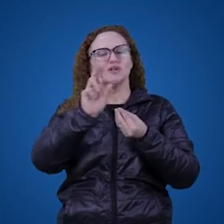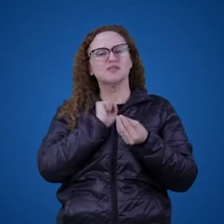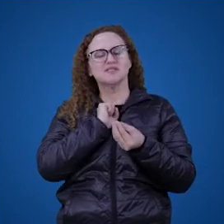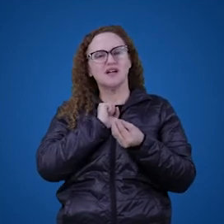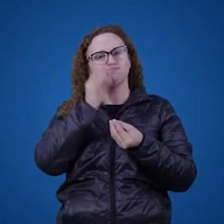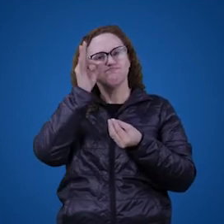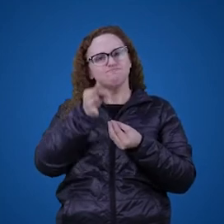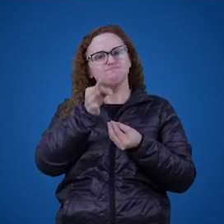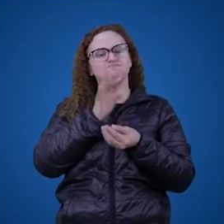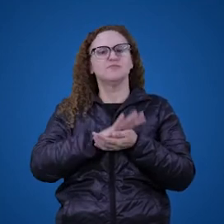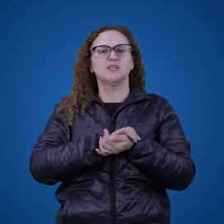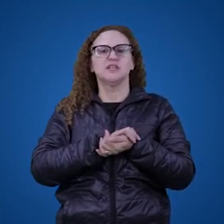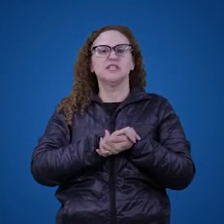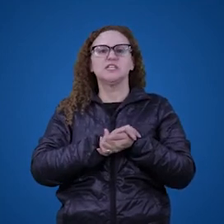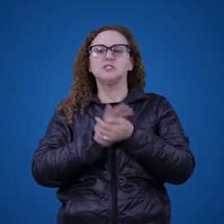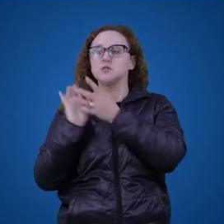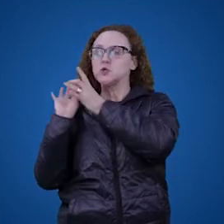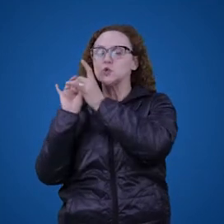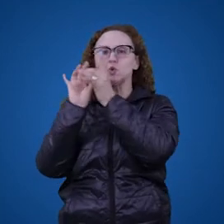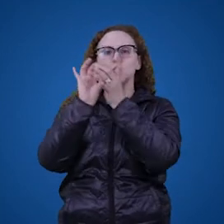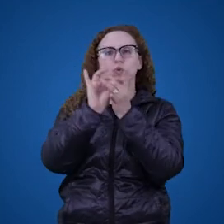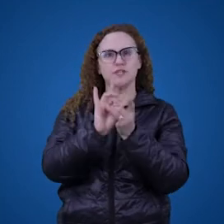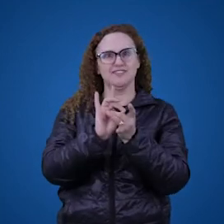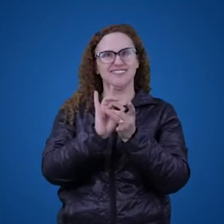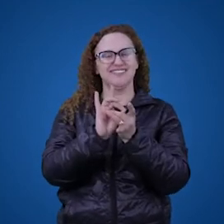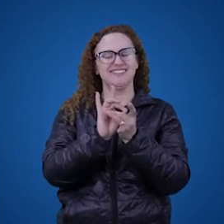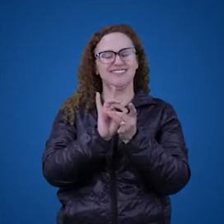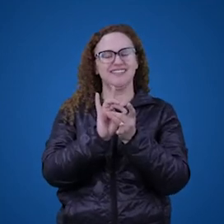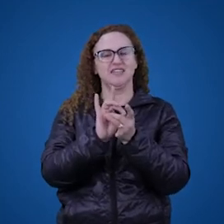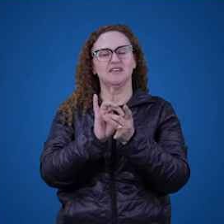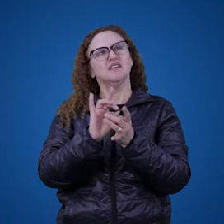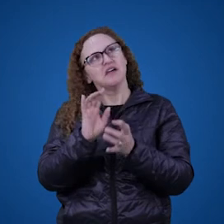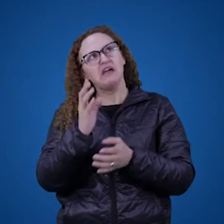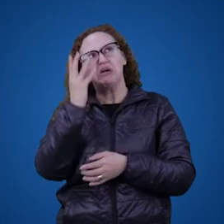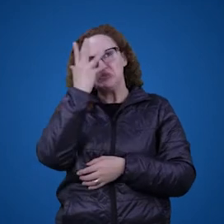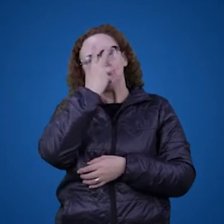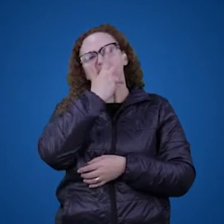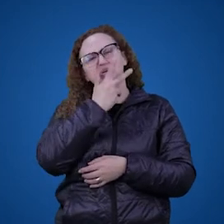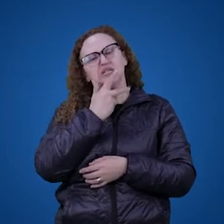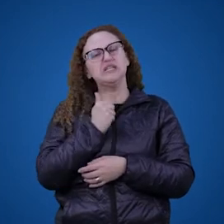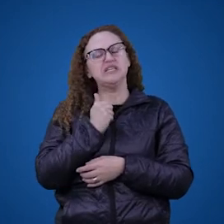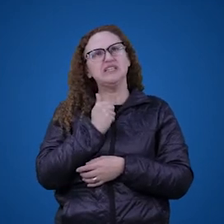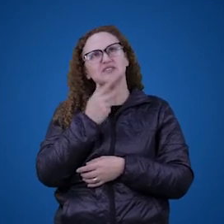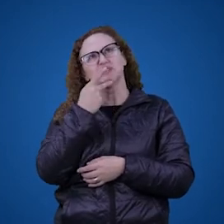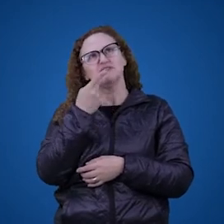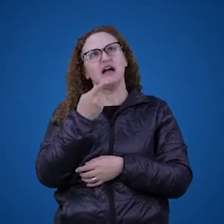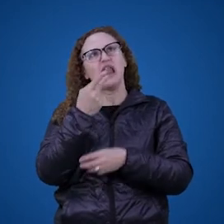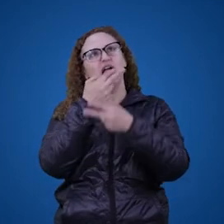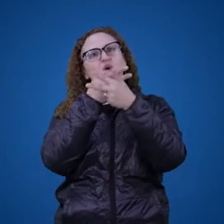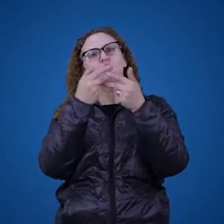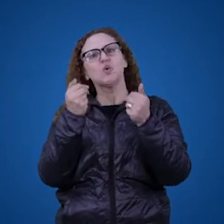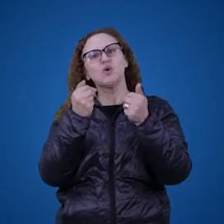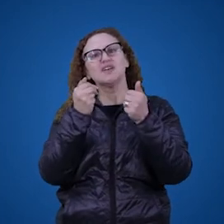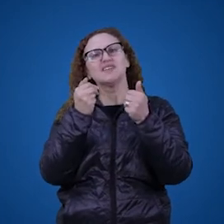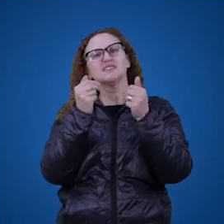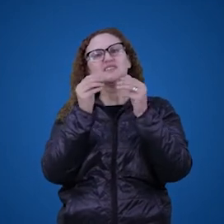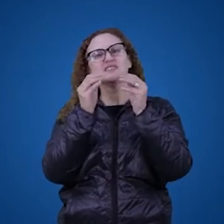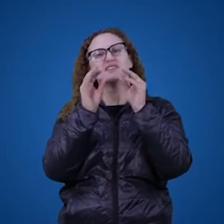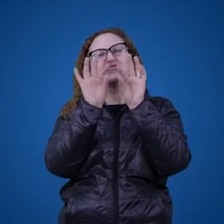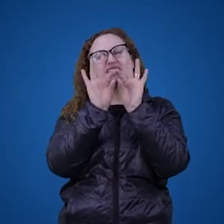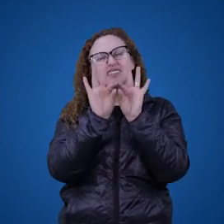apropriadamente em contextos conversacionais. Tudo isso é muito bonito para dizer coisas muito simples, que o